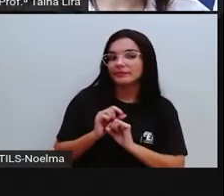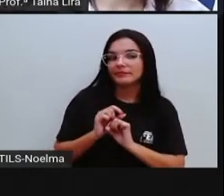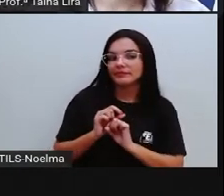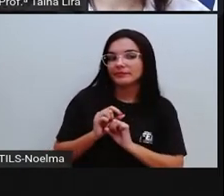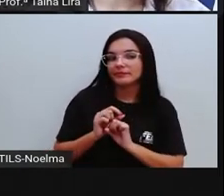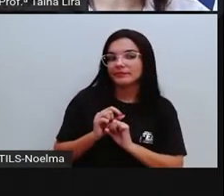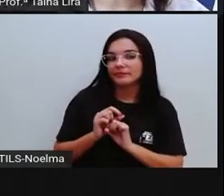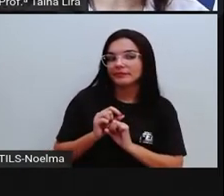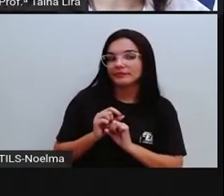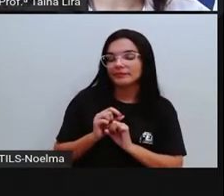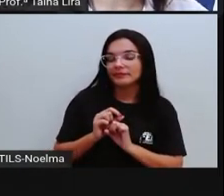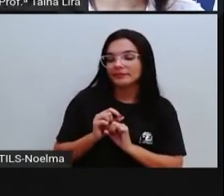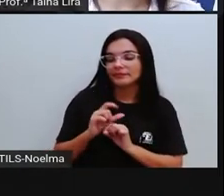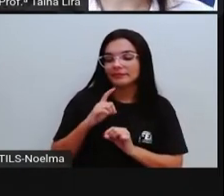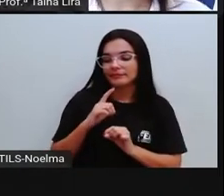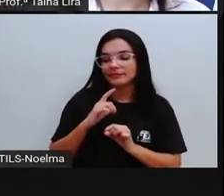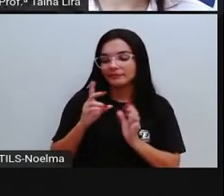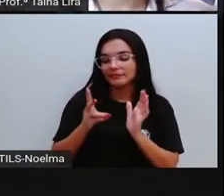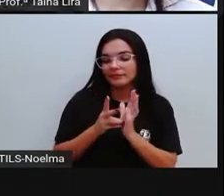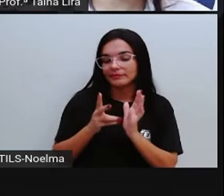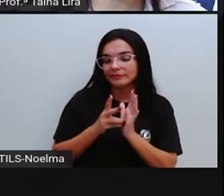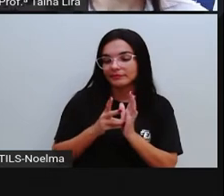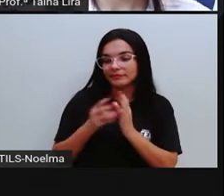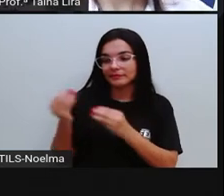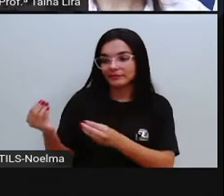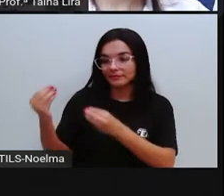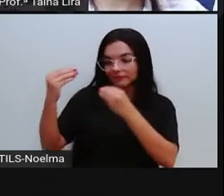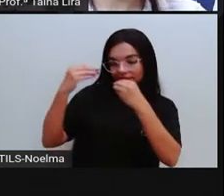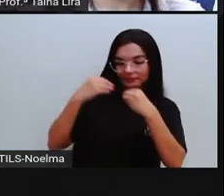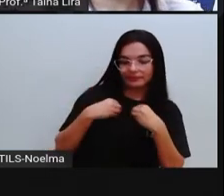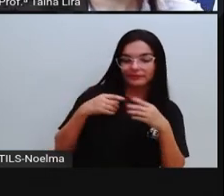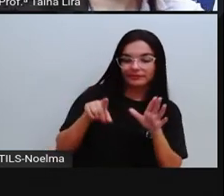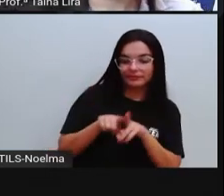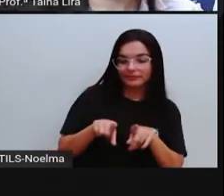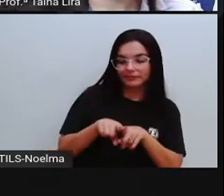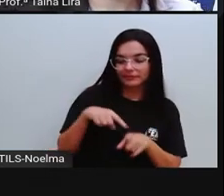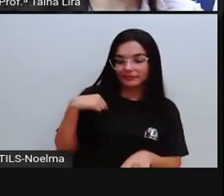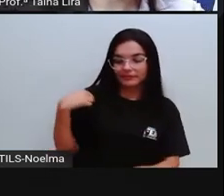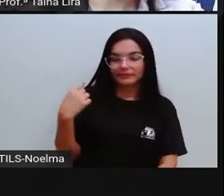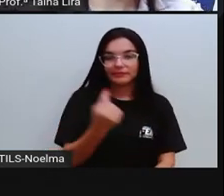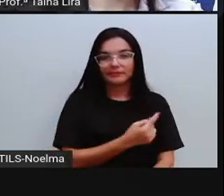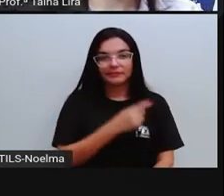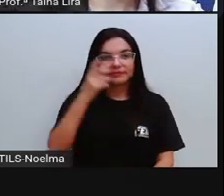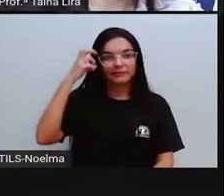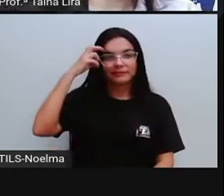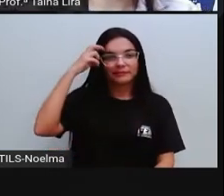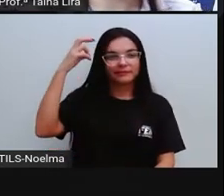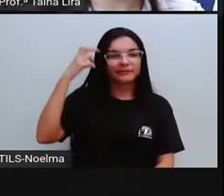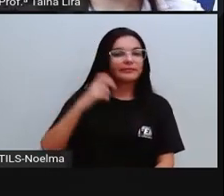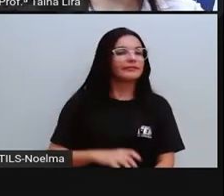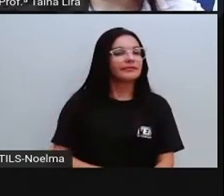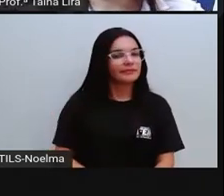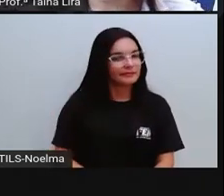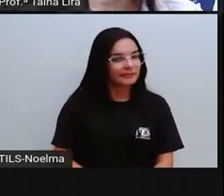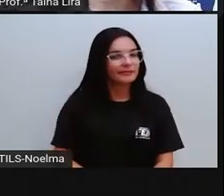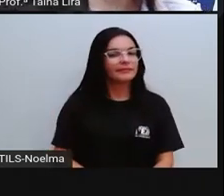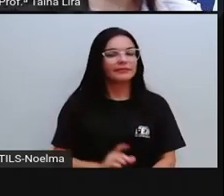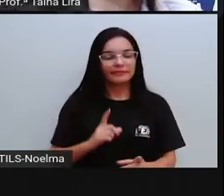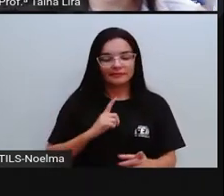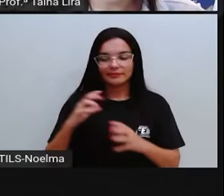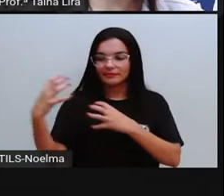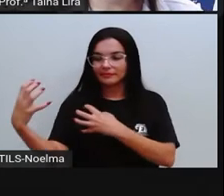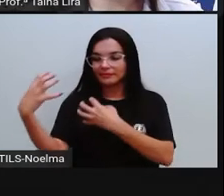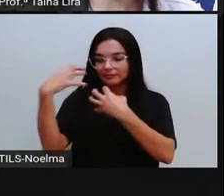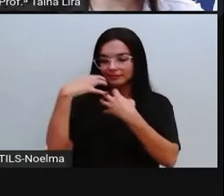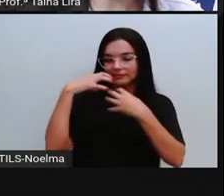cultura, certo? Não são só os indígenas que têm traços de outras culturas na cultura deles.